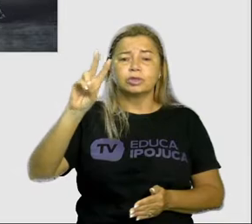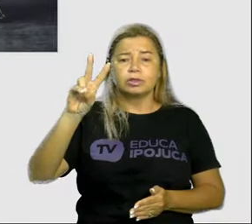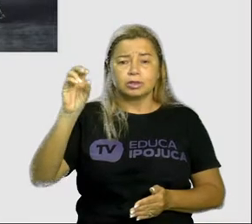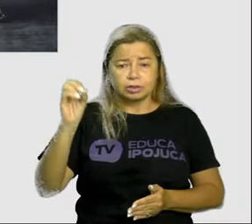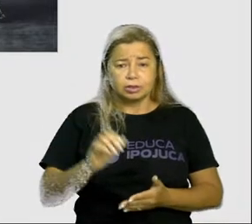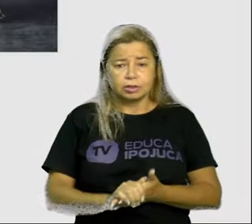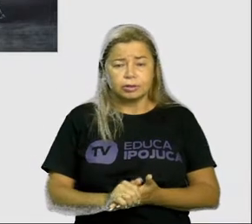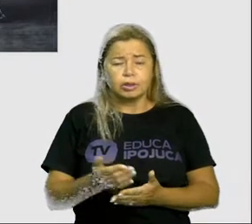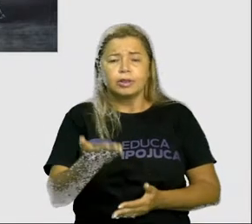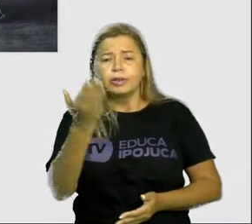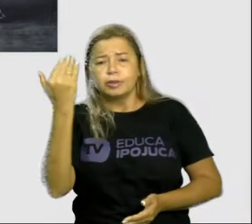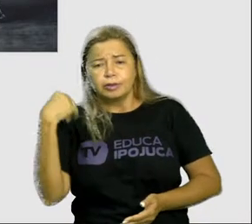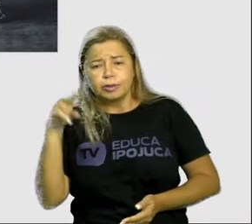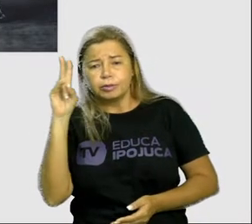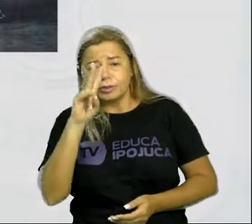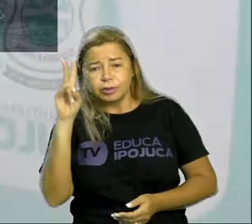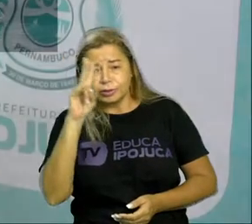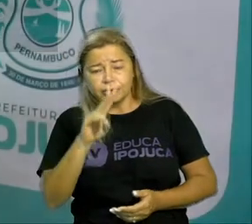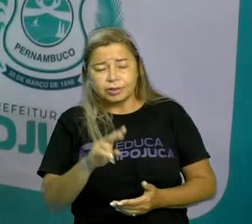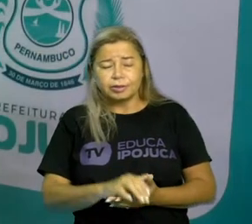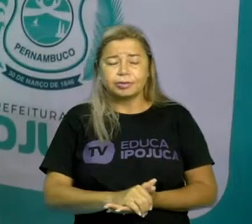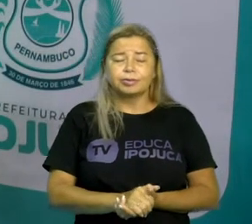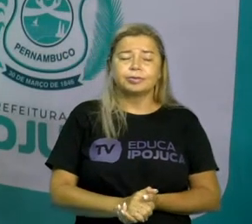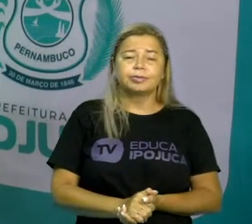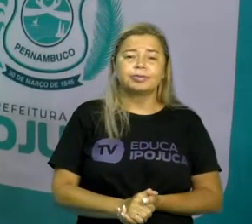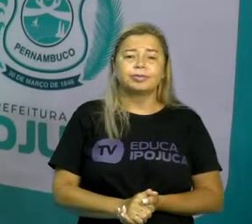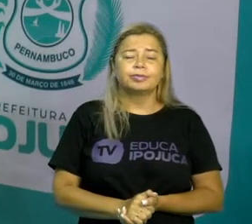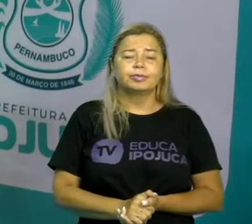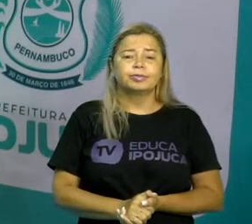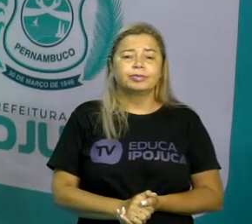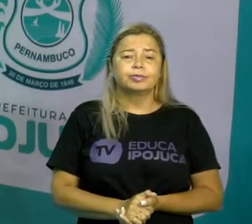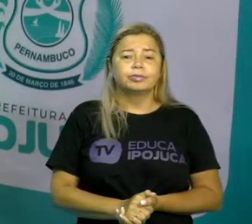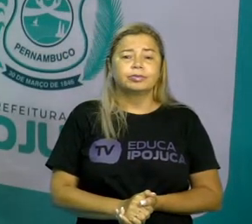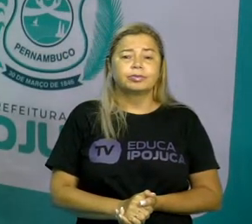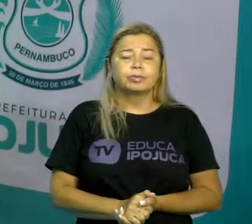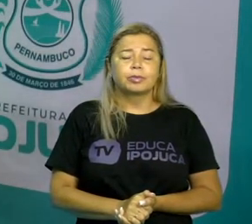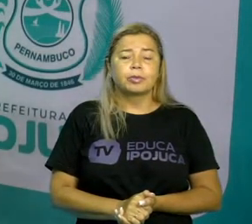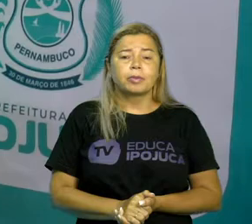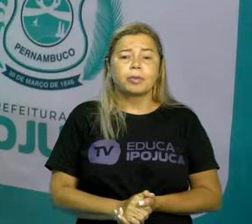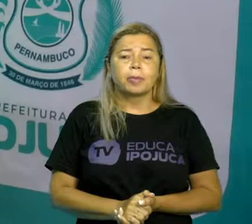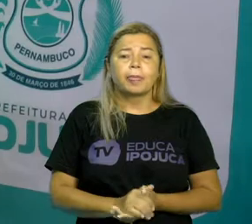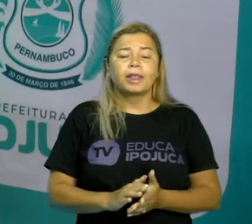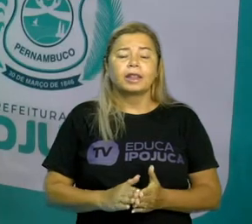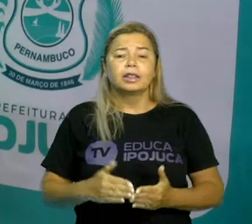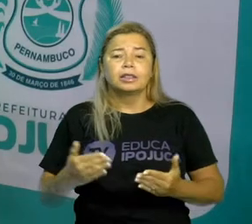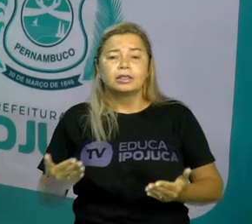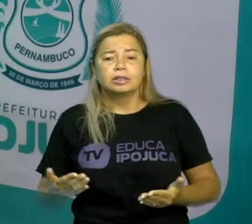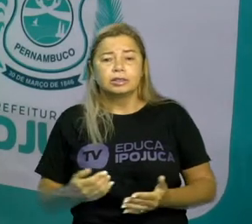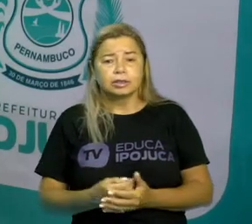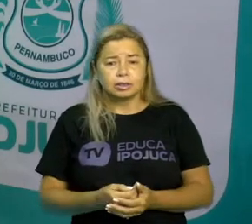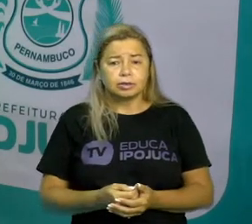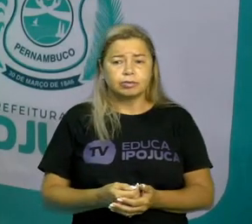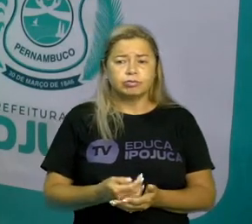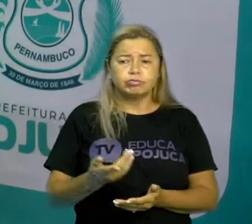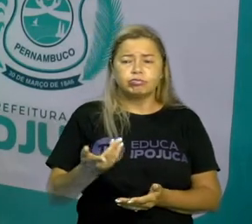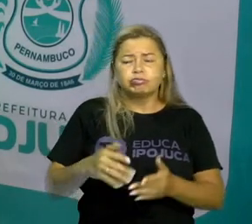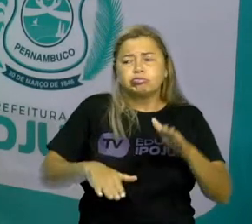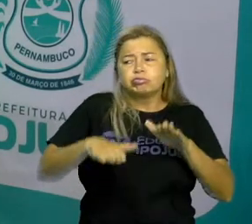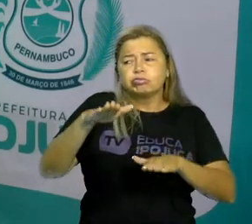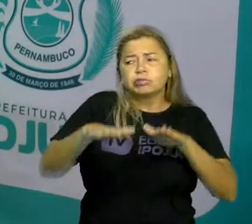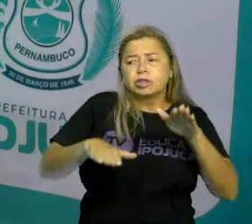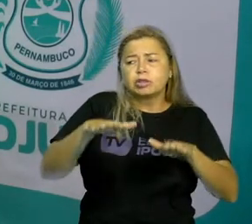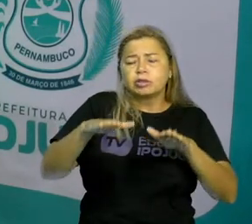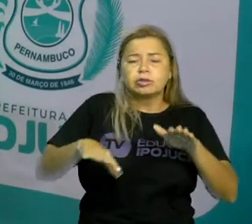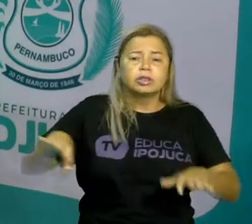Vamos ver alguma frase referente a eles? No pretérito do subjuntivo Talvez eu ouça